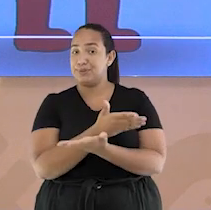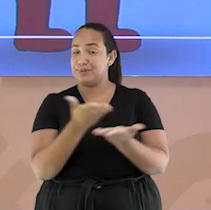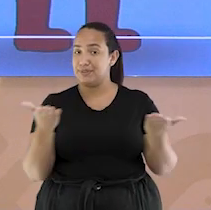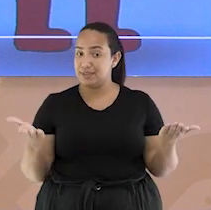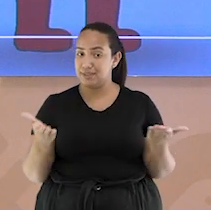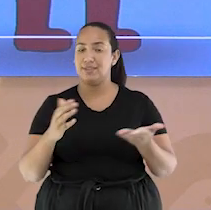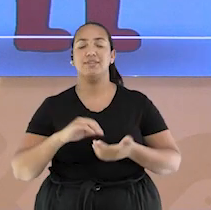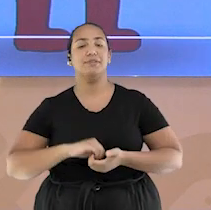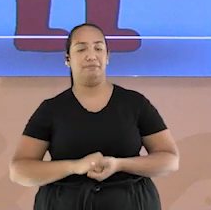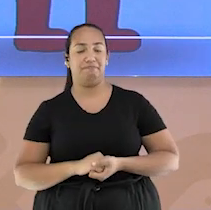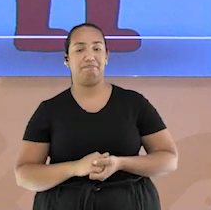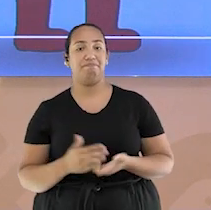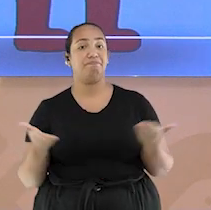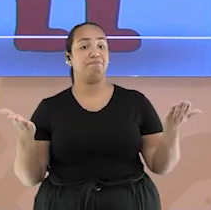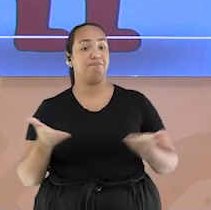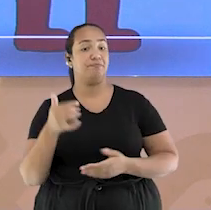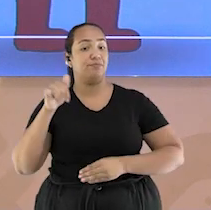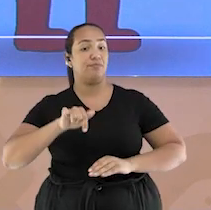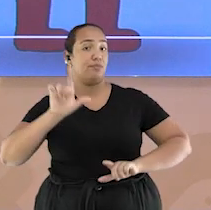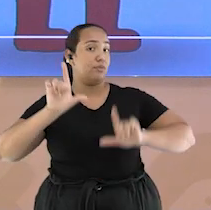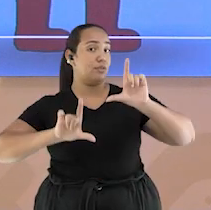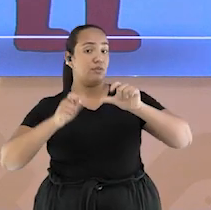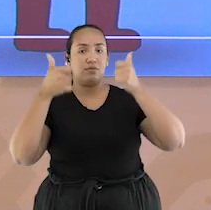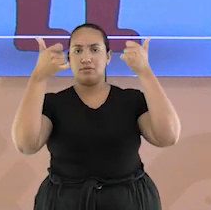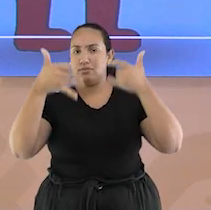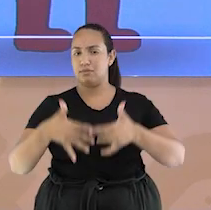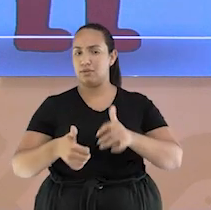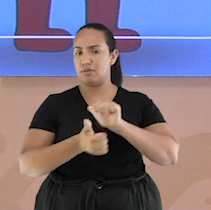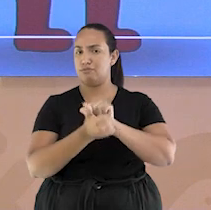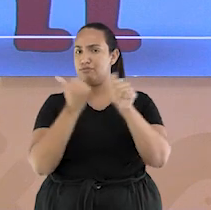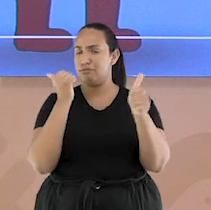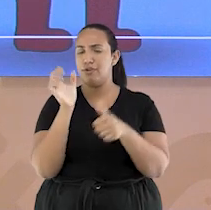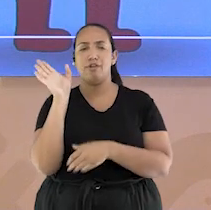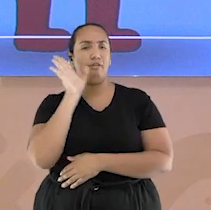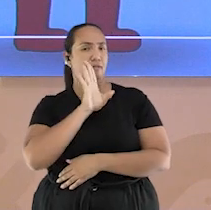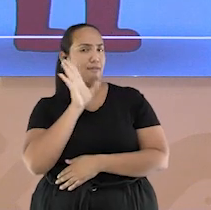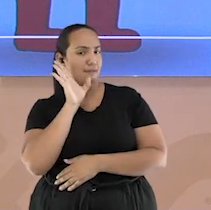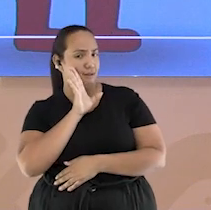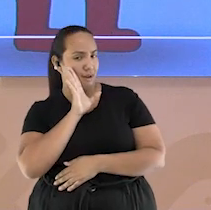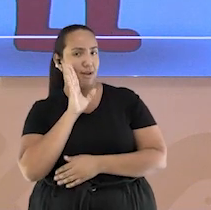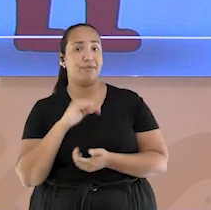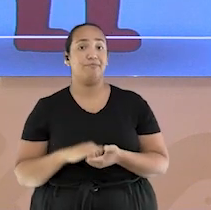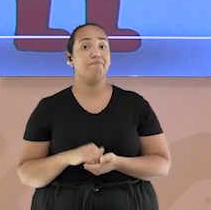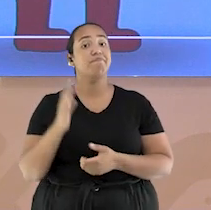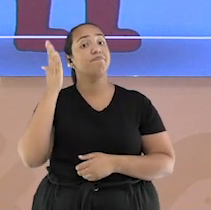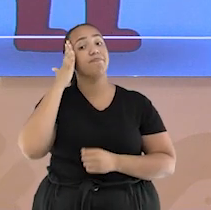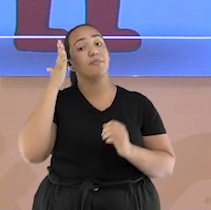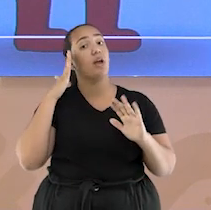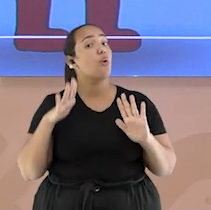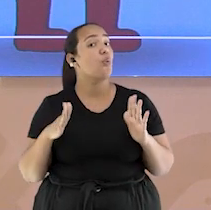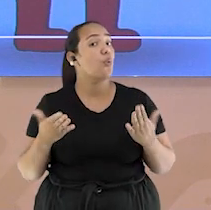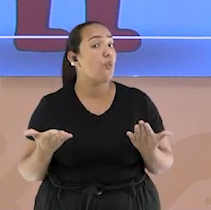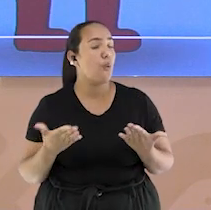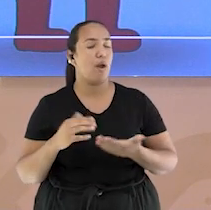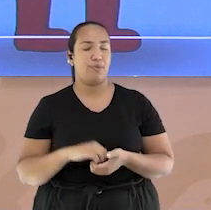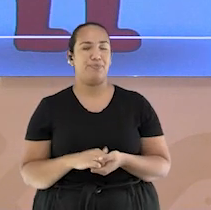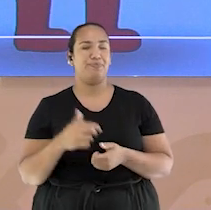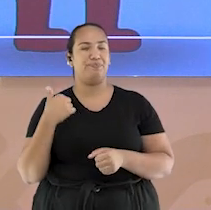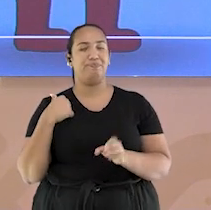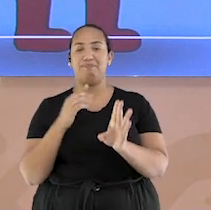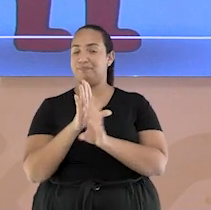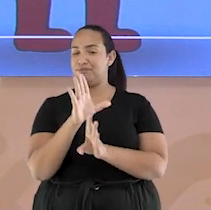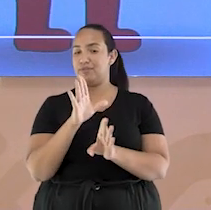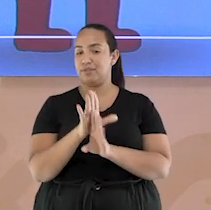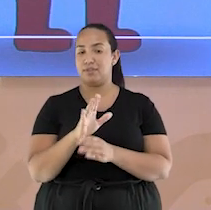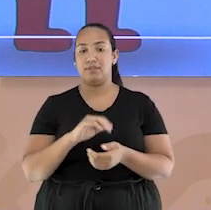Hoje, nosso programa vai falar de um esporte muito legal e popular. Sabe qual é? Vou dar uma dica. Tem